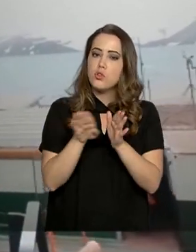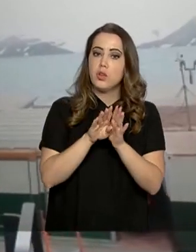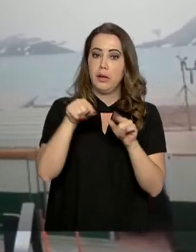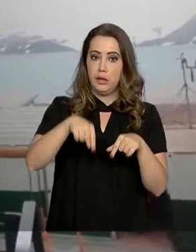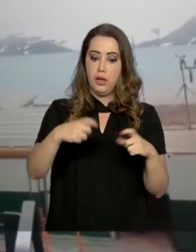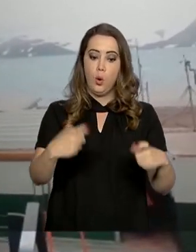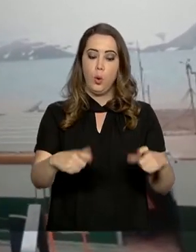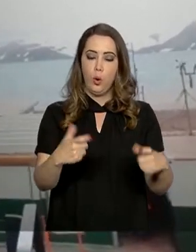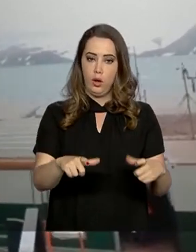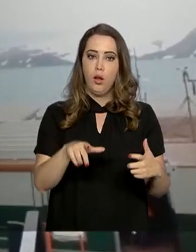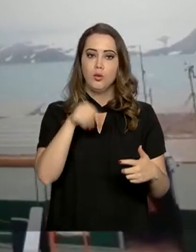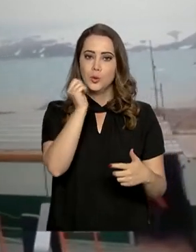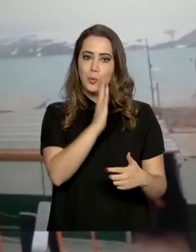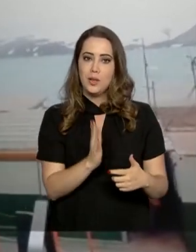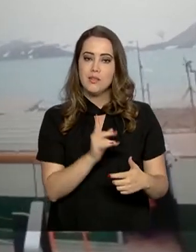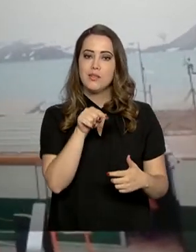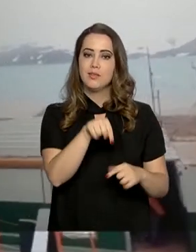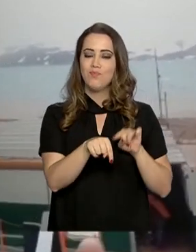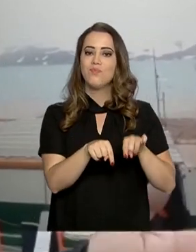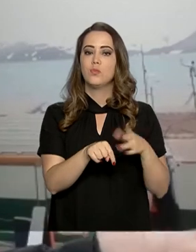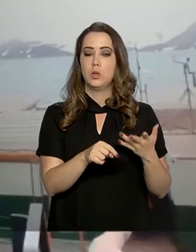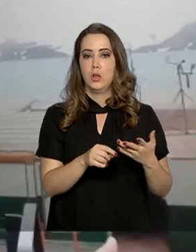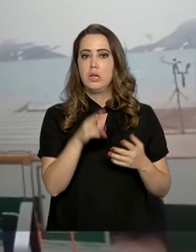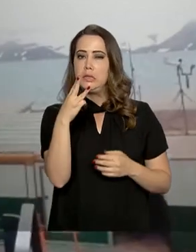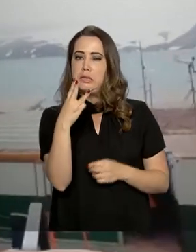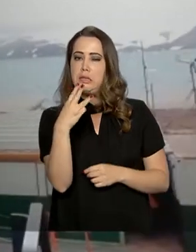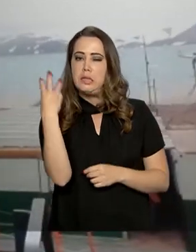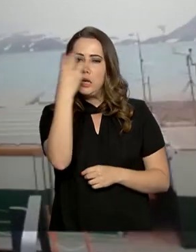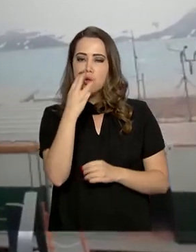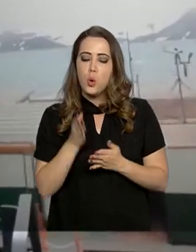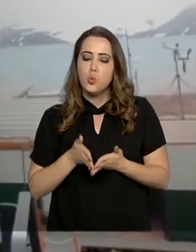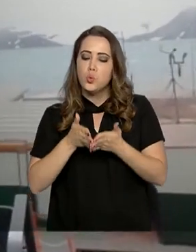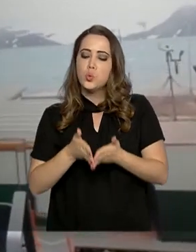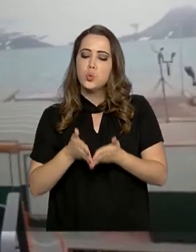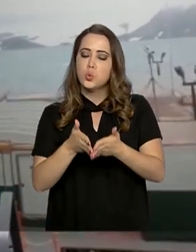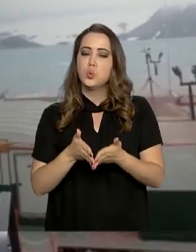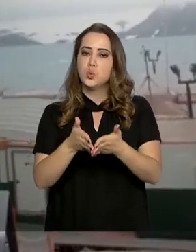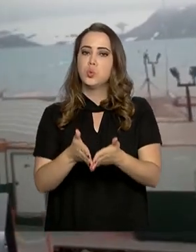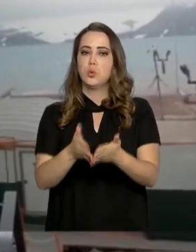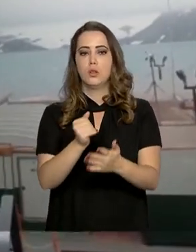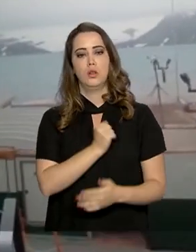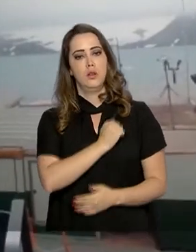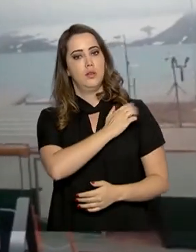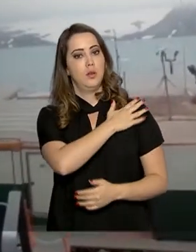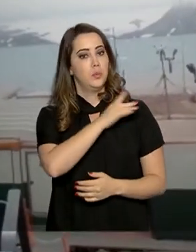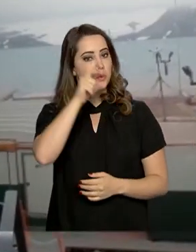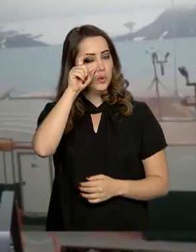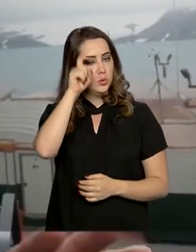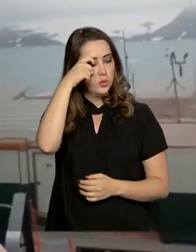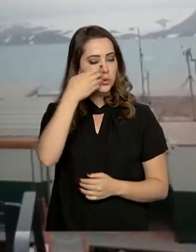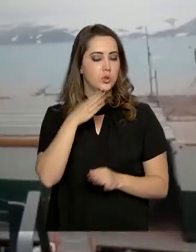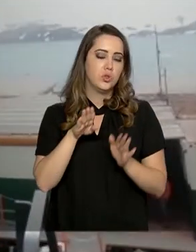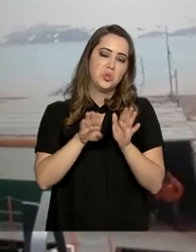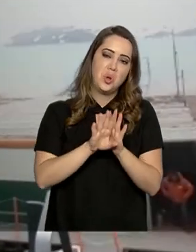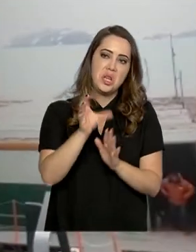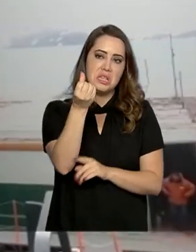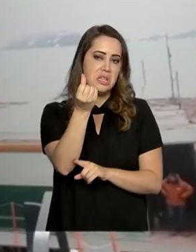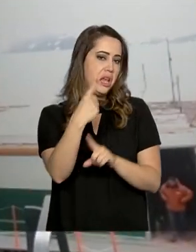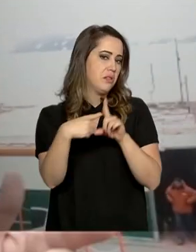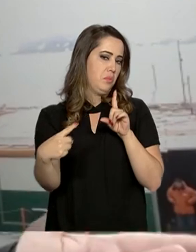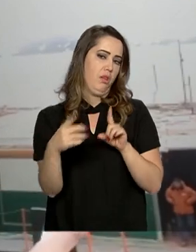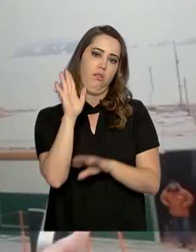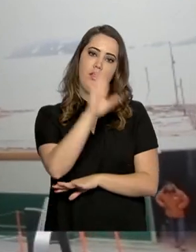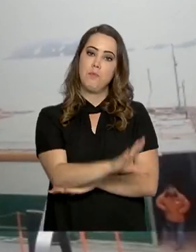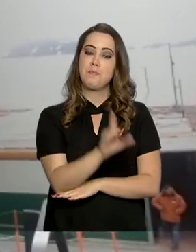uma viagem que deve durar cerca de três horas. Portanto, Hamilton Mourão deve chegar aqui na estação por volta das seis e meia da